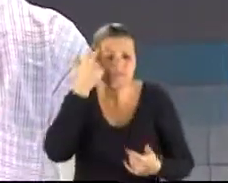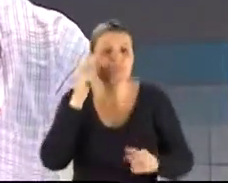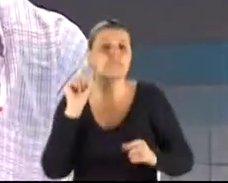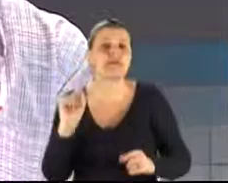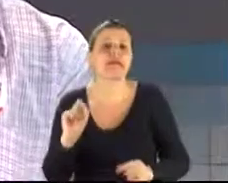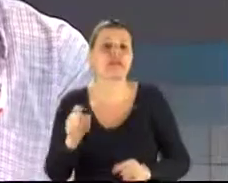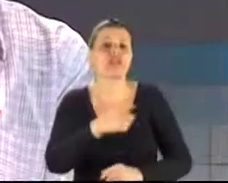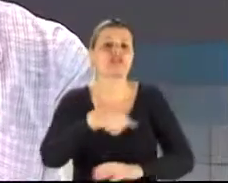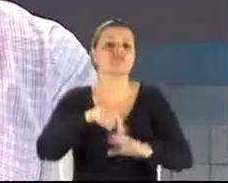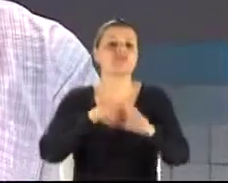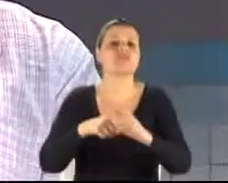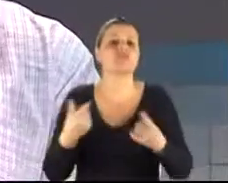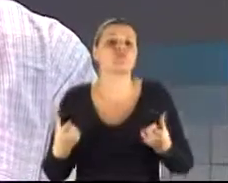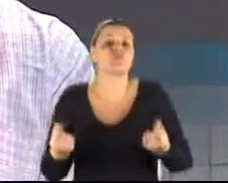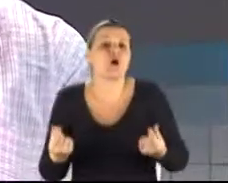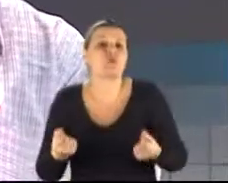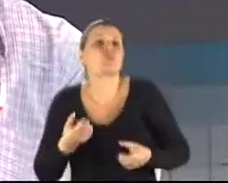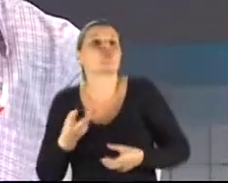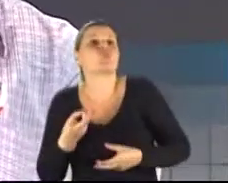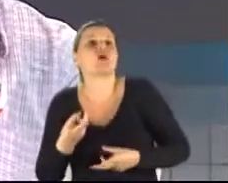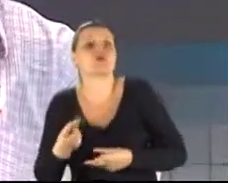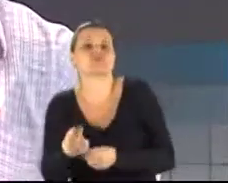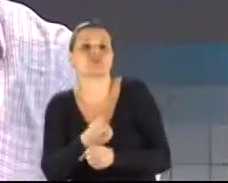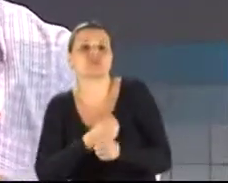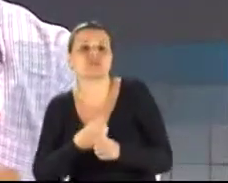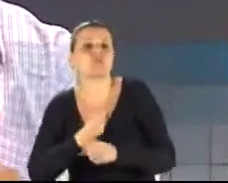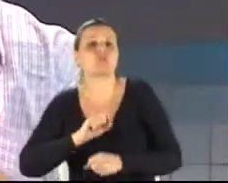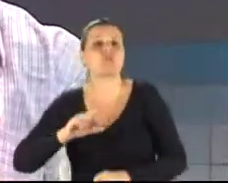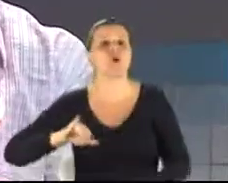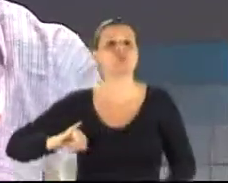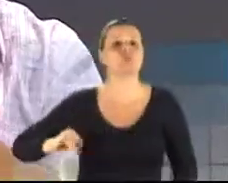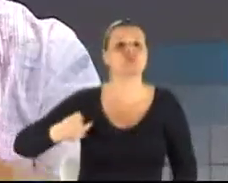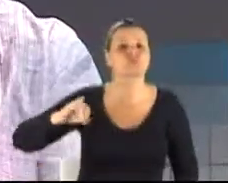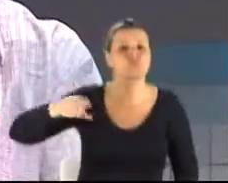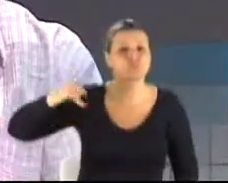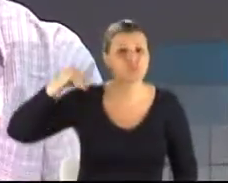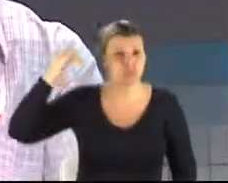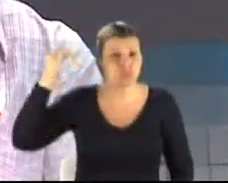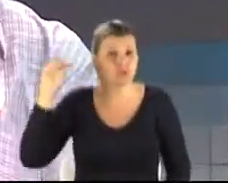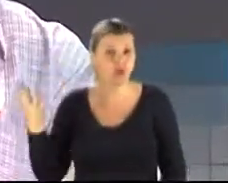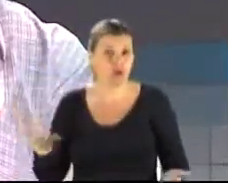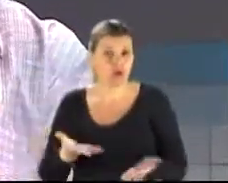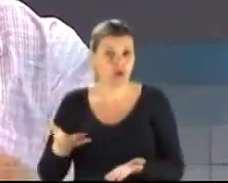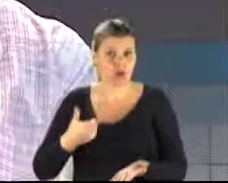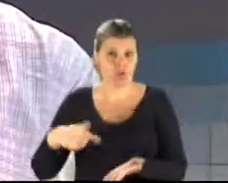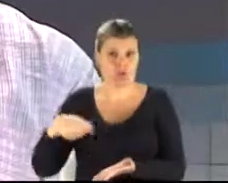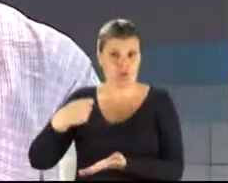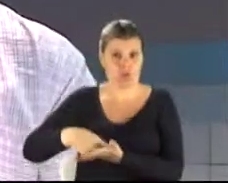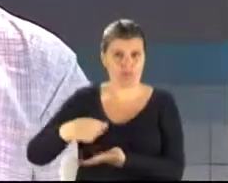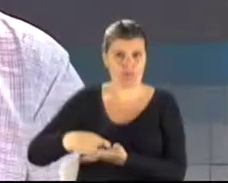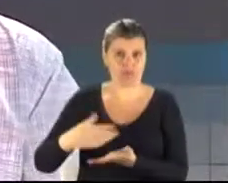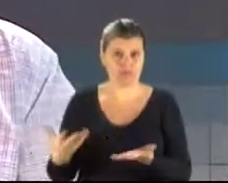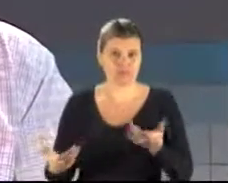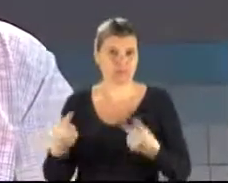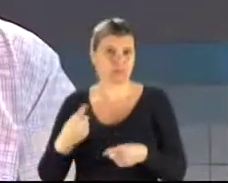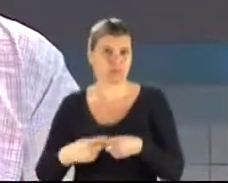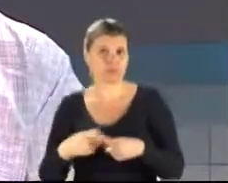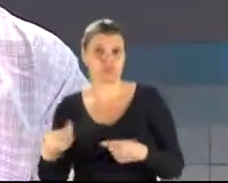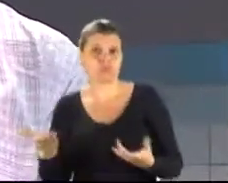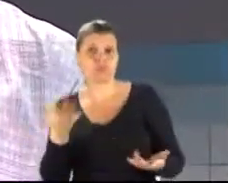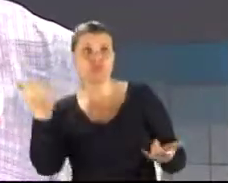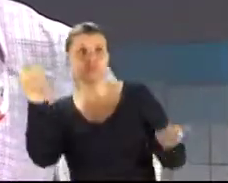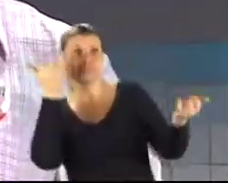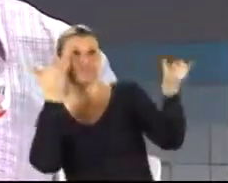quantos anos a gente deve, os juros que estão sendo cobrados, porque as informações que chegam hoje aos nossos